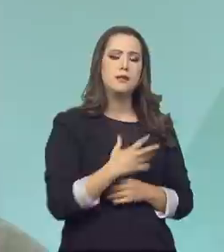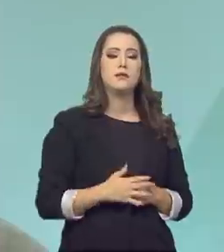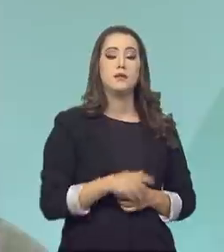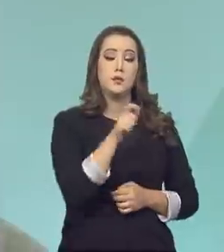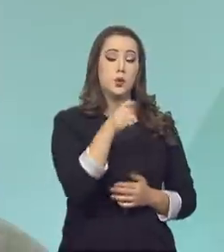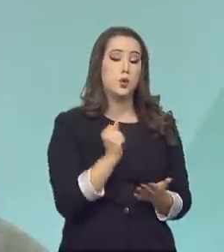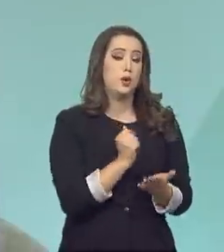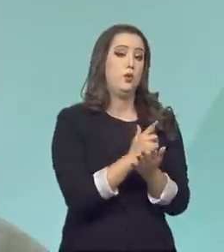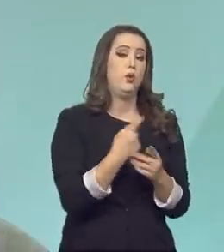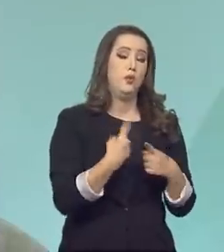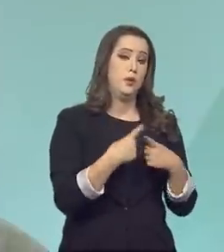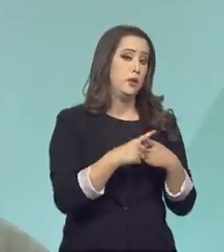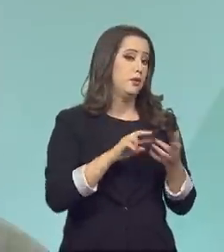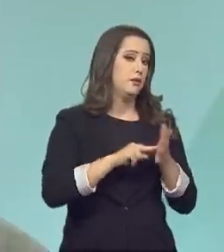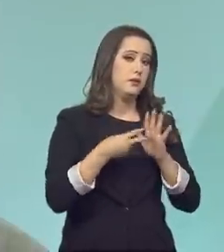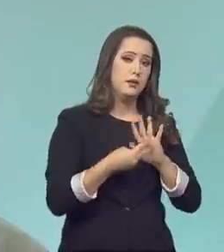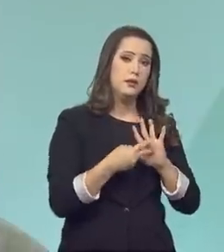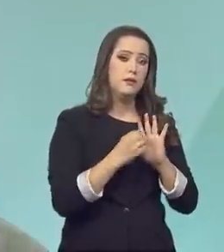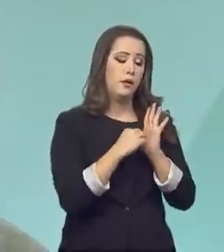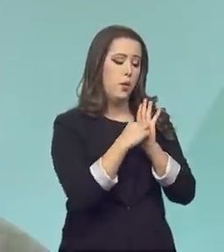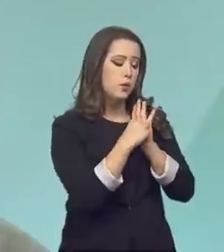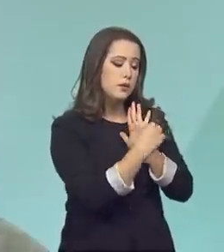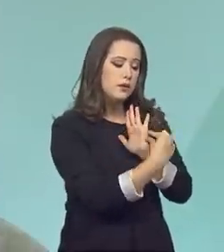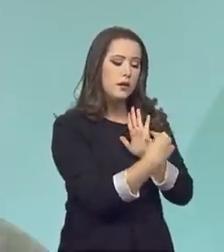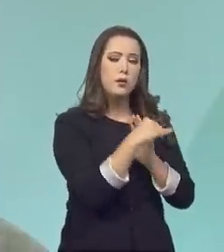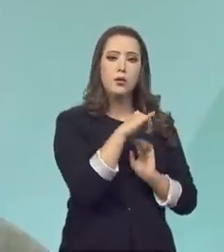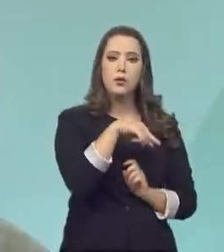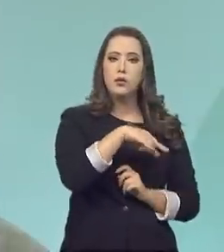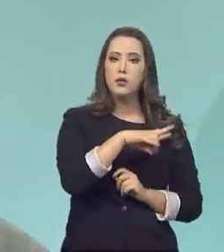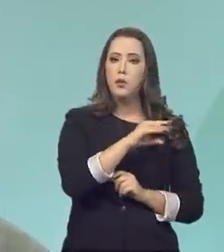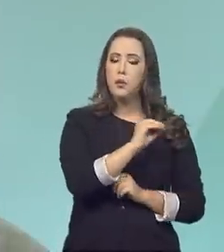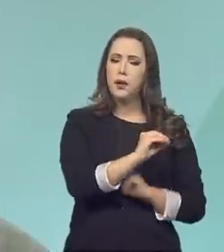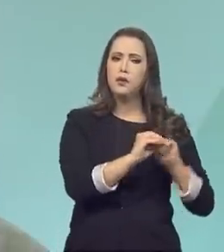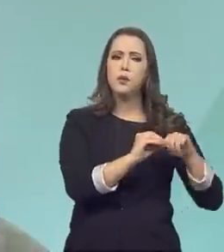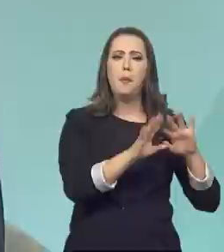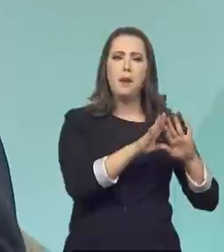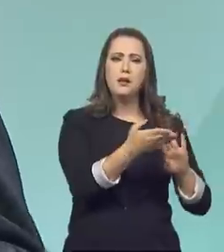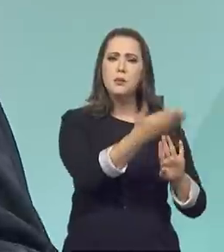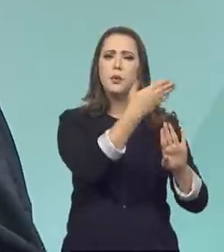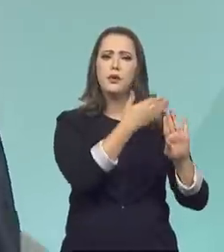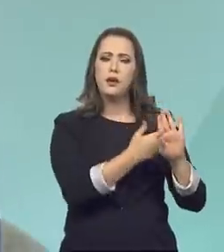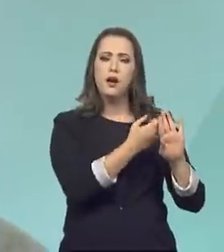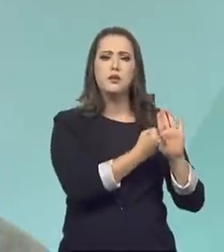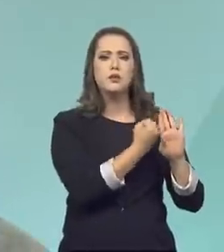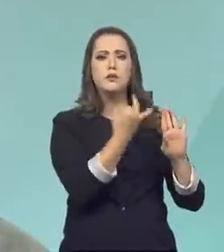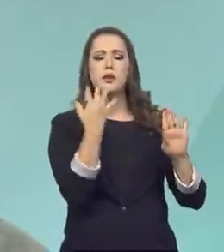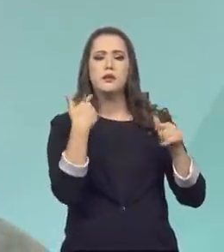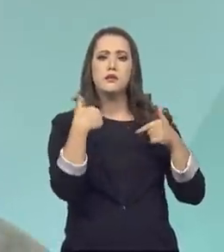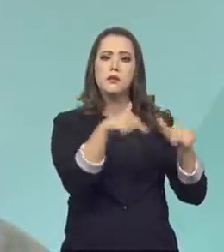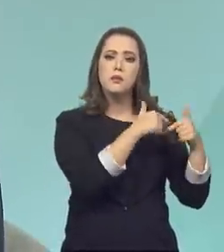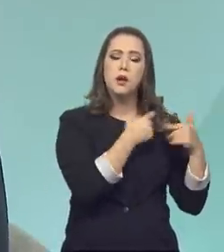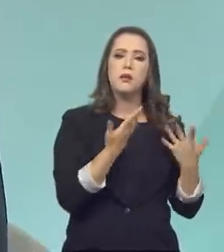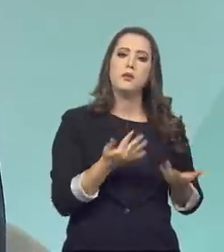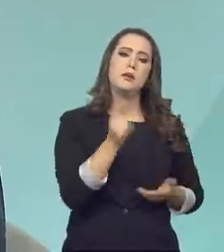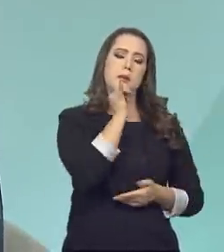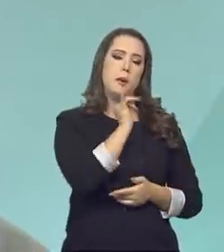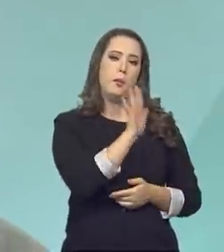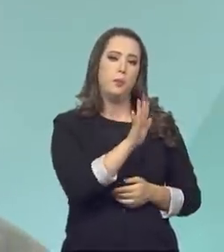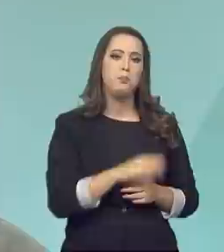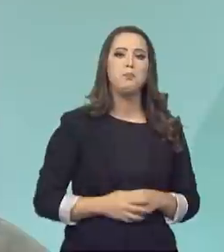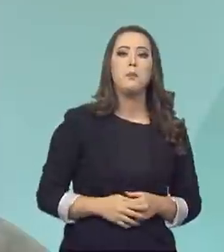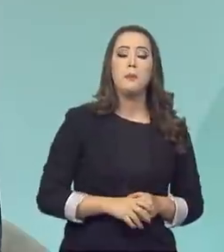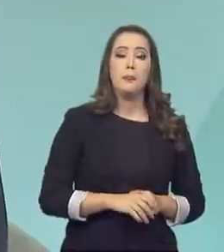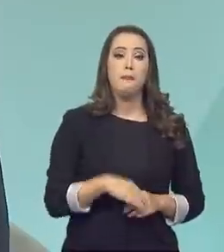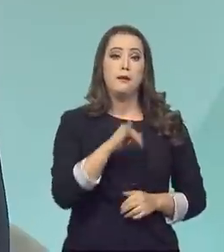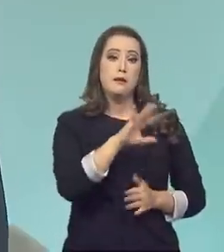que vai se traduzir no selo do Inmetro. Mas por trás desse selo do Inmetro tem toda uma sequência de atividades. Então, por exemplo, quem